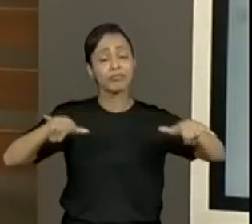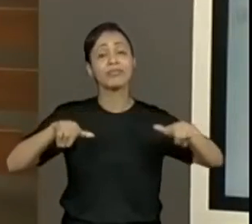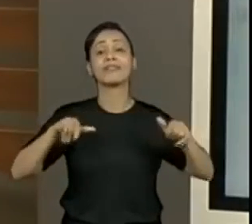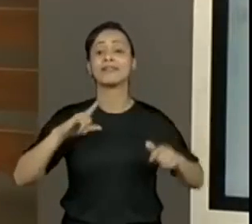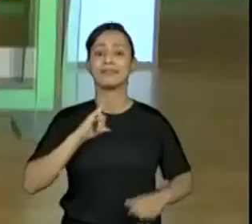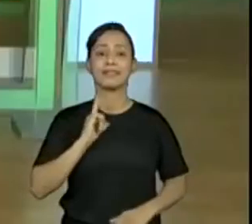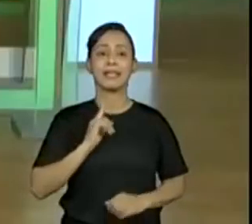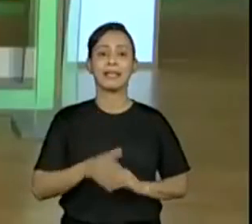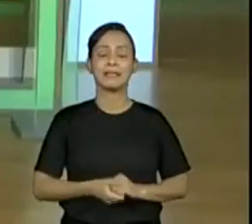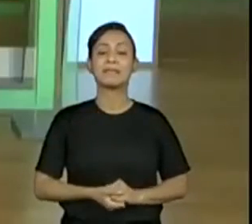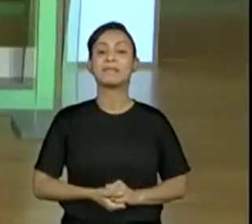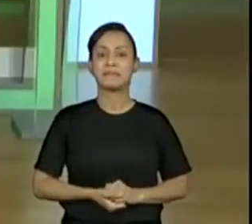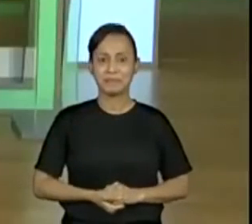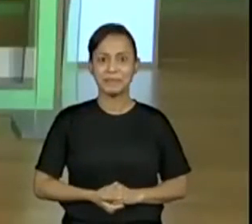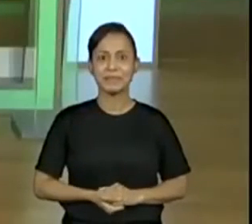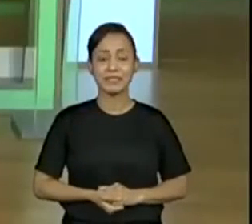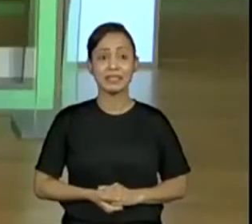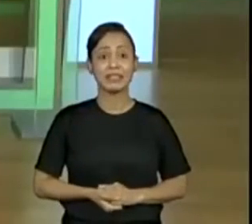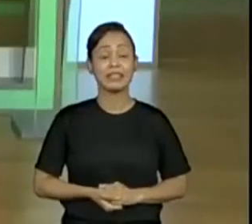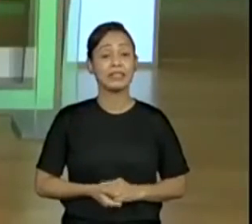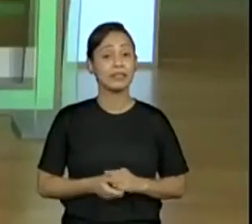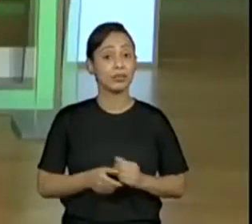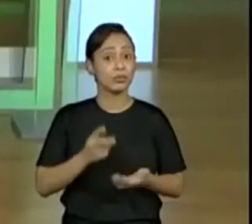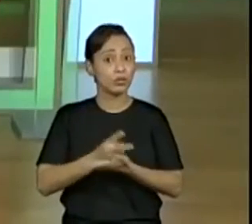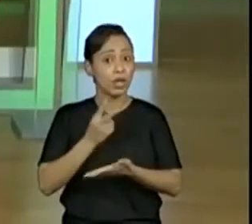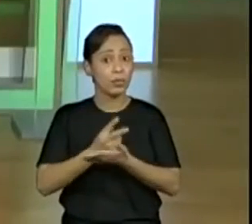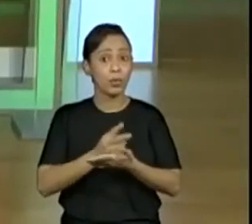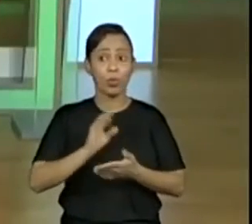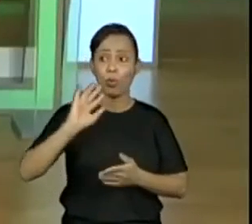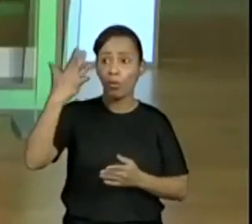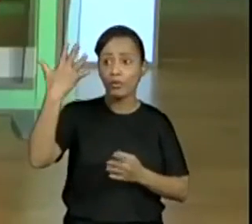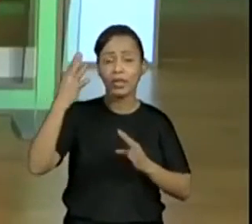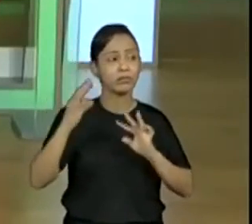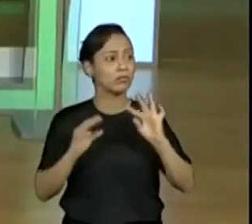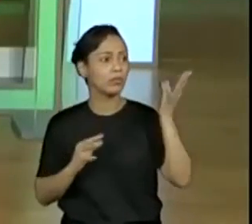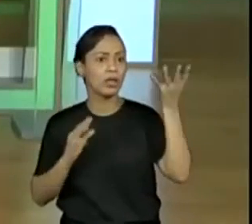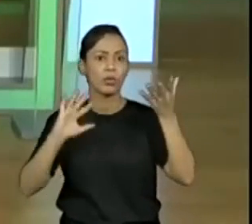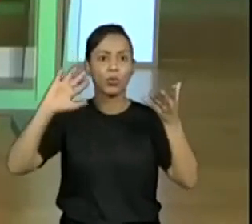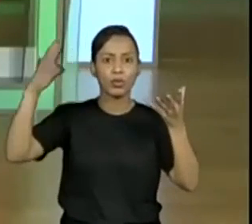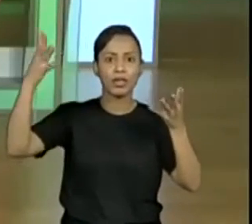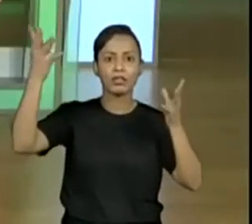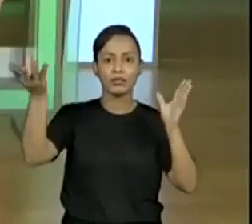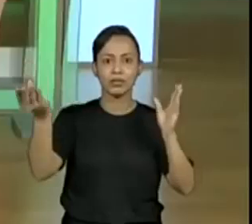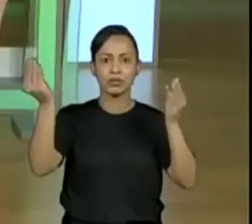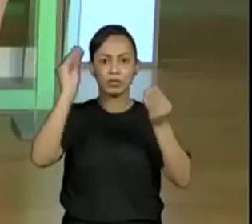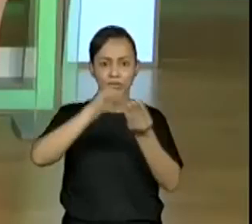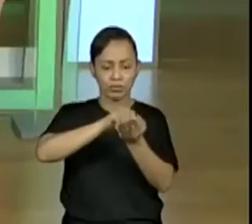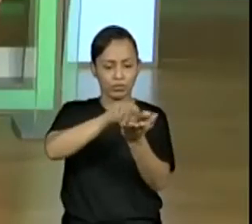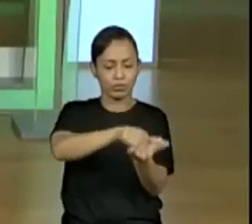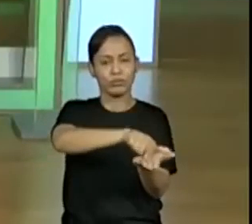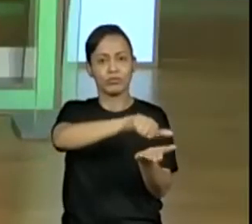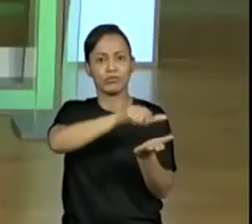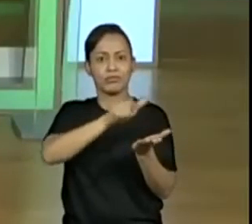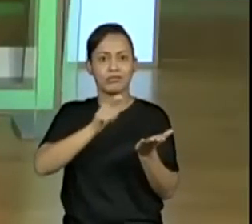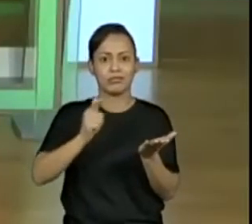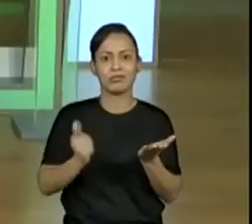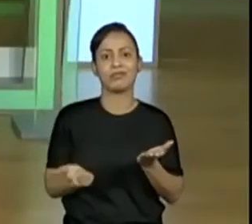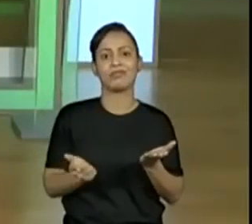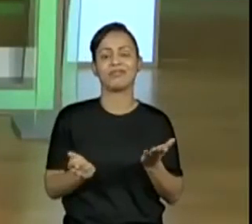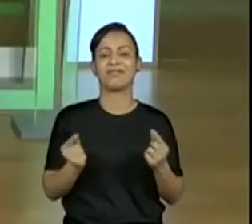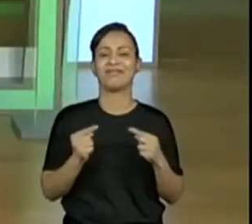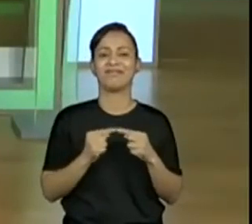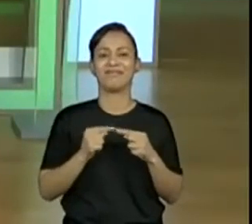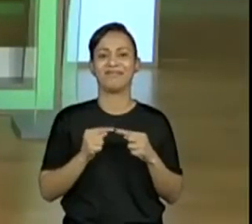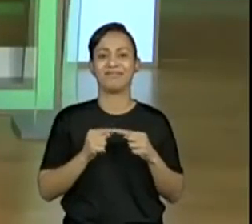Sempre tem uma coisa atual, né? Exato. As notícias têm essa característica, está sempre trabalhando alguma coisa que é